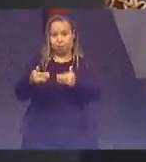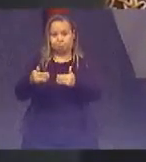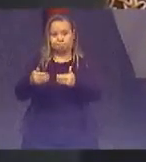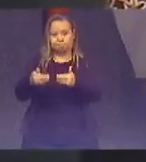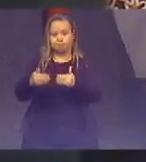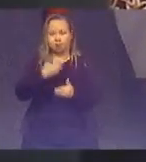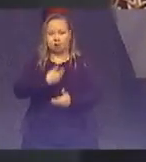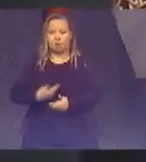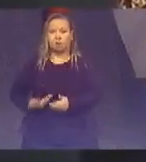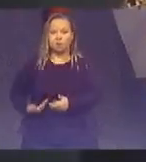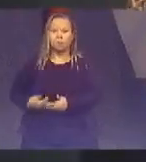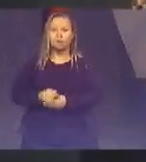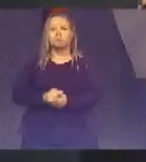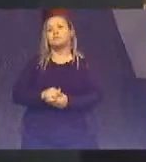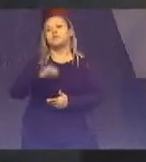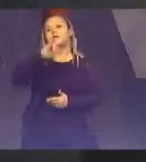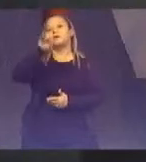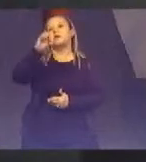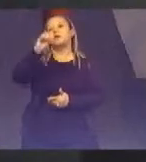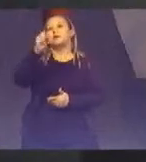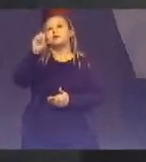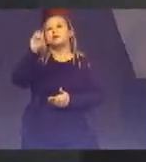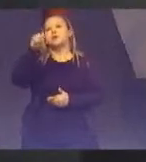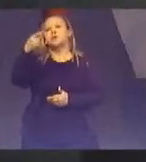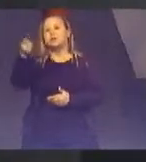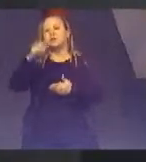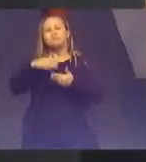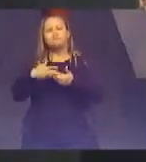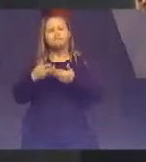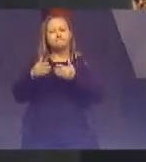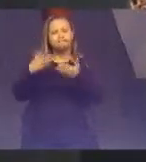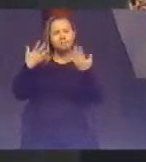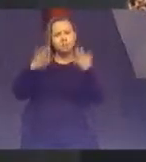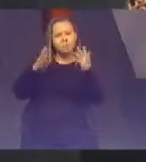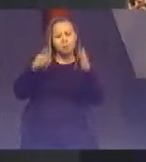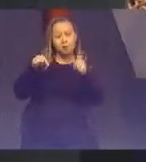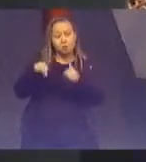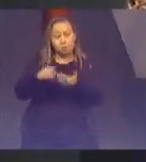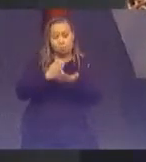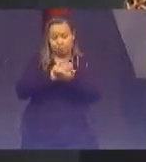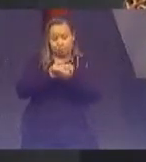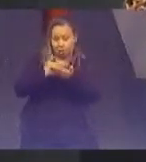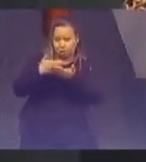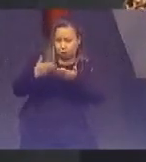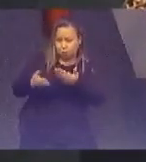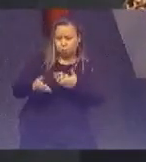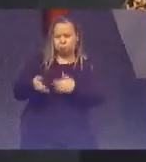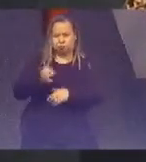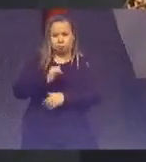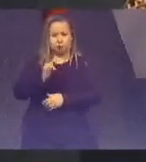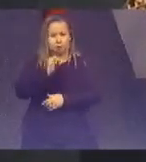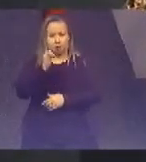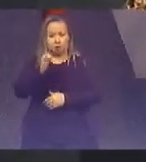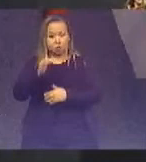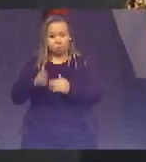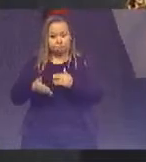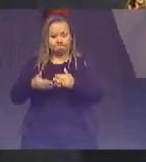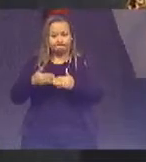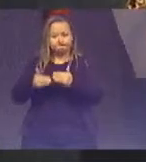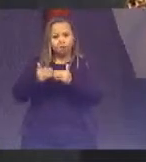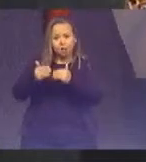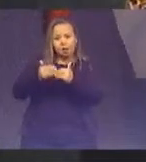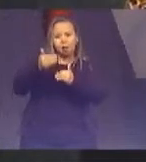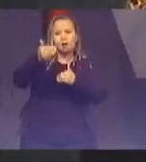João Otávio de Noronha por esta iniciativa que é sustentável e que dá um passo decisivo e